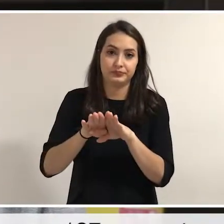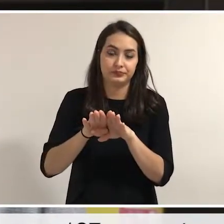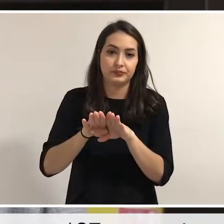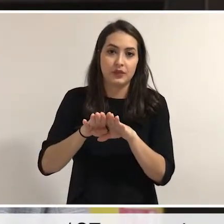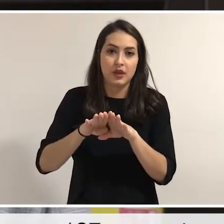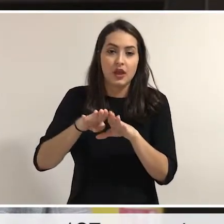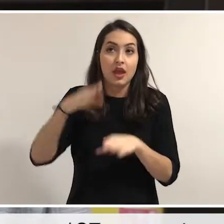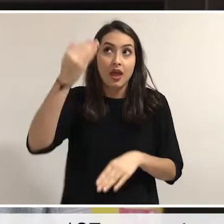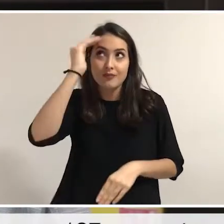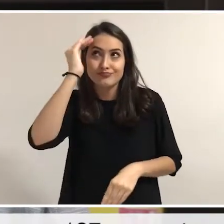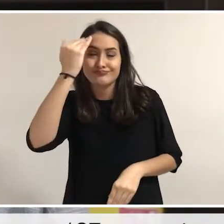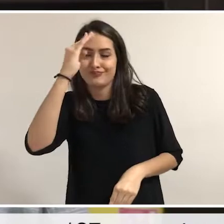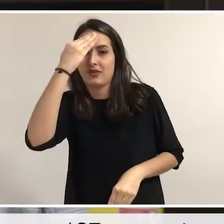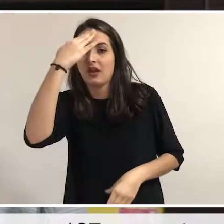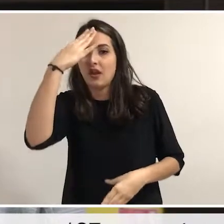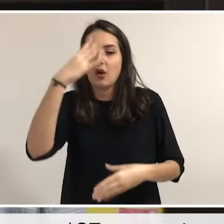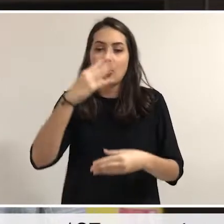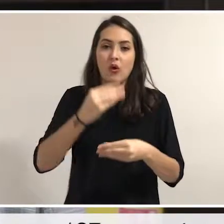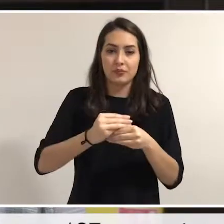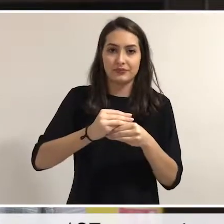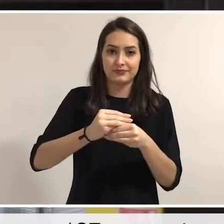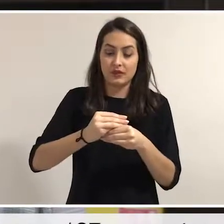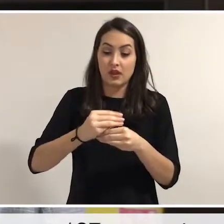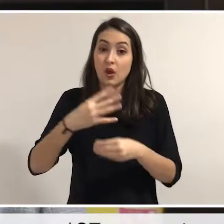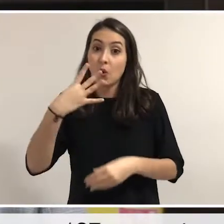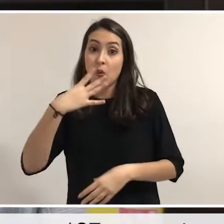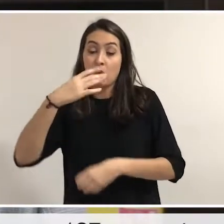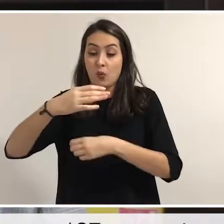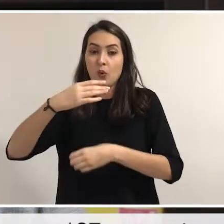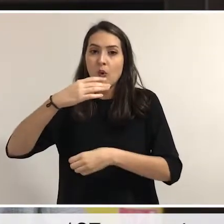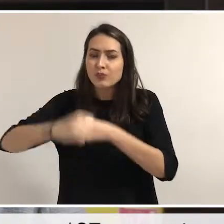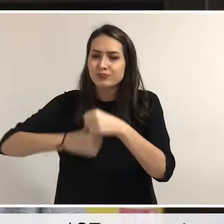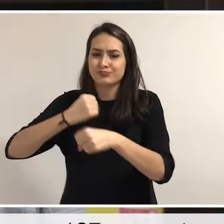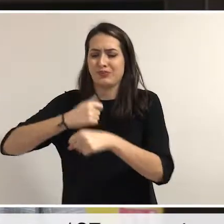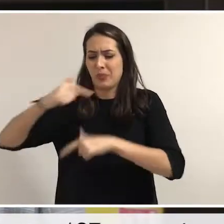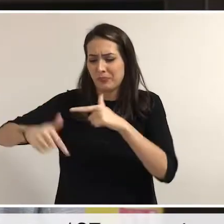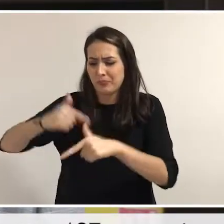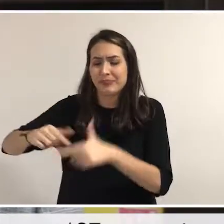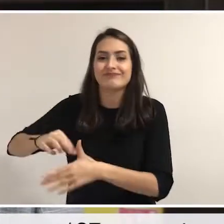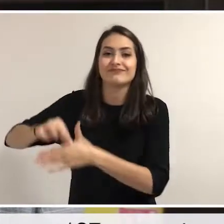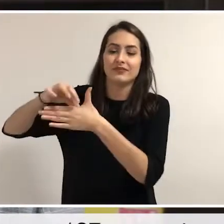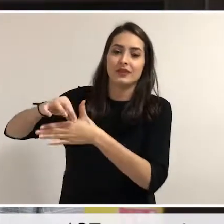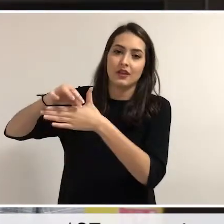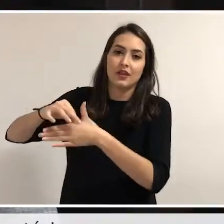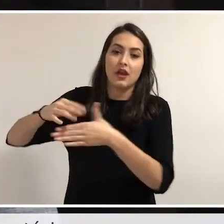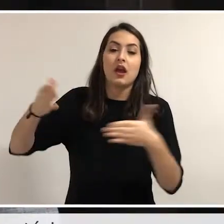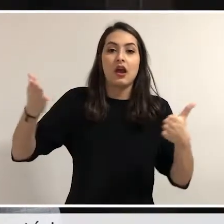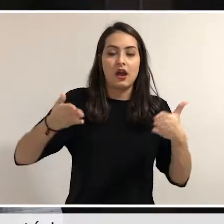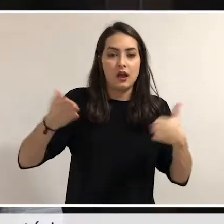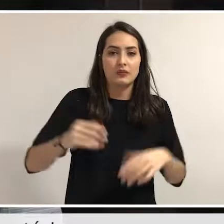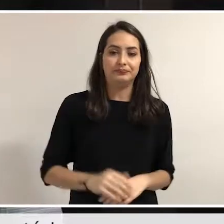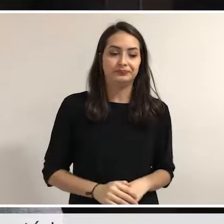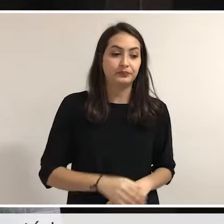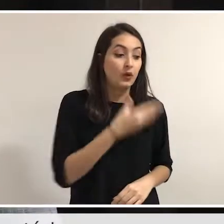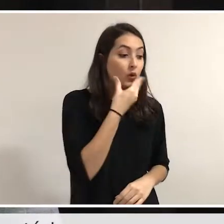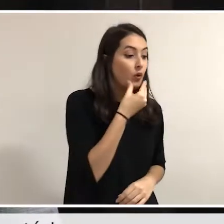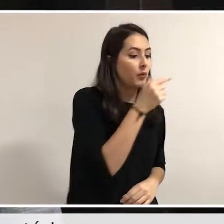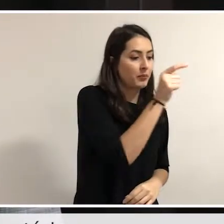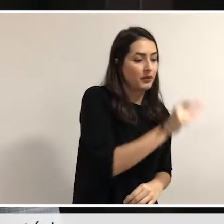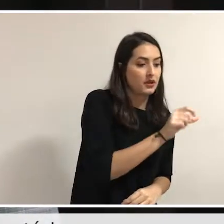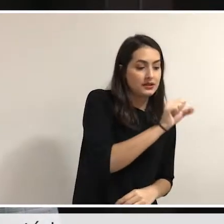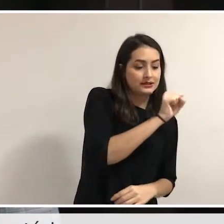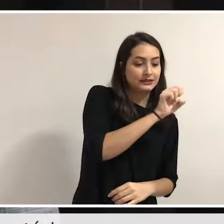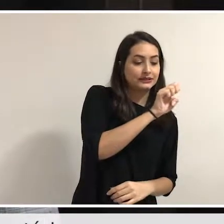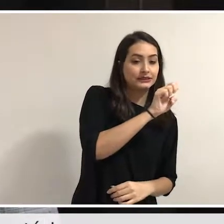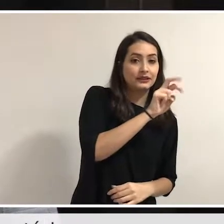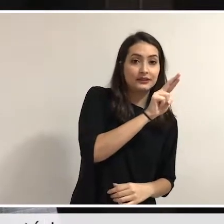naquele ano, com 137 propostas para modernizar e reformar a gestão da universidade. No início, encontramos